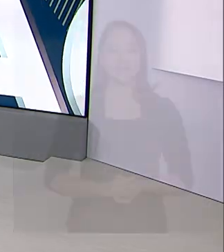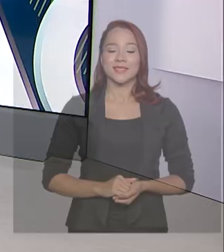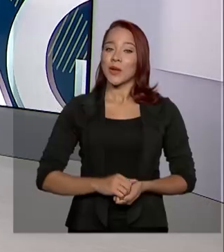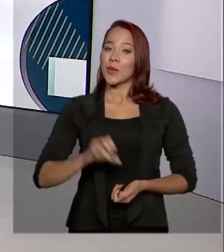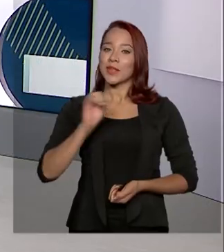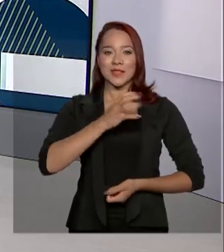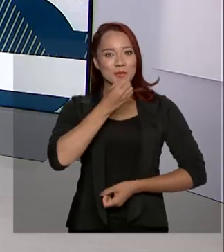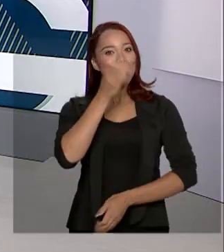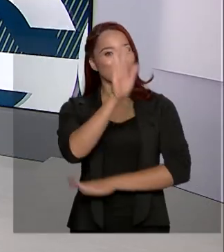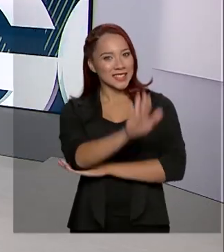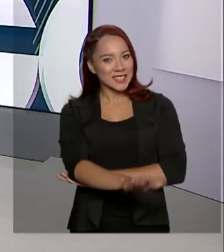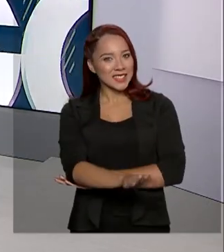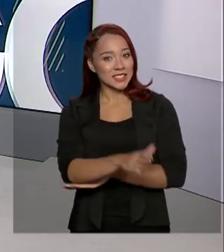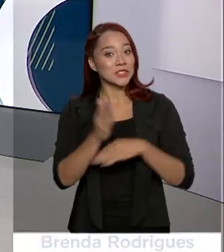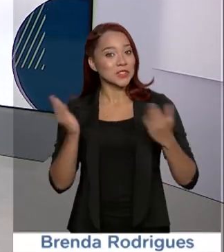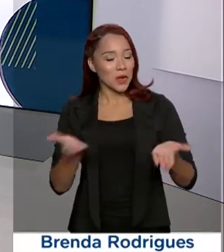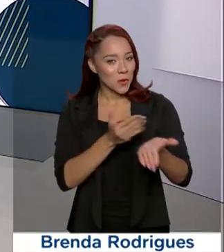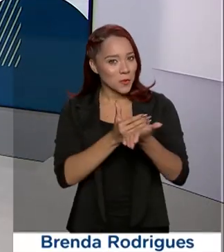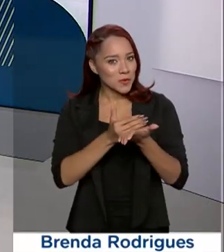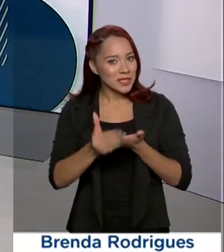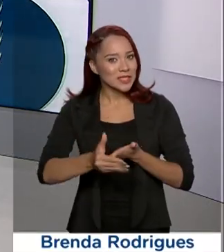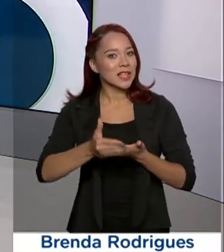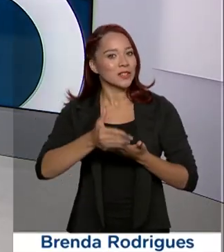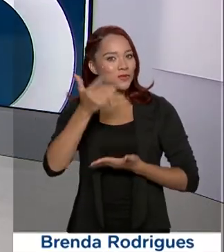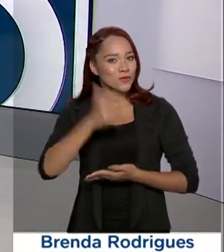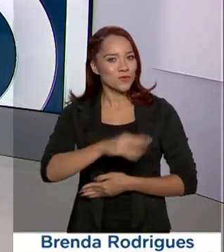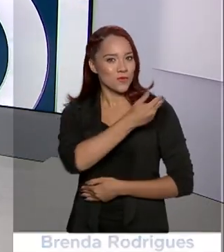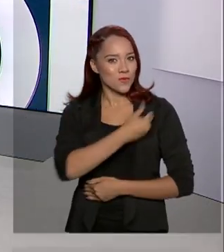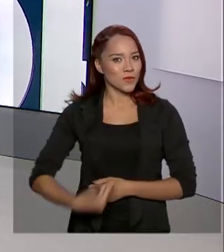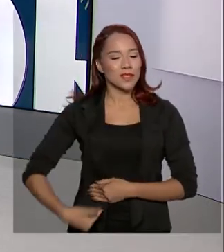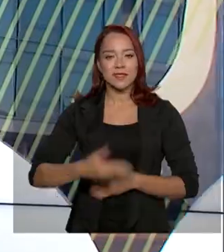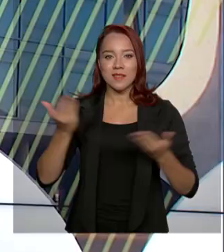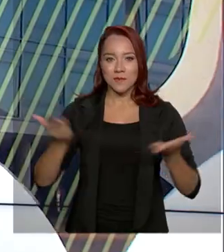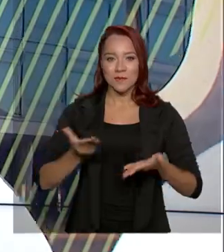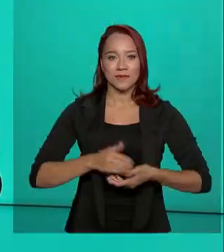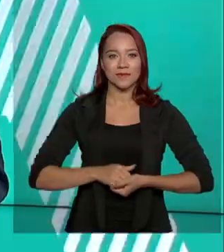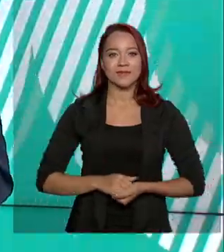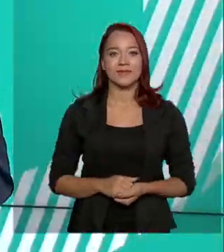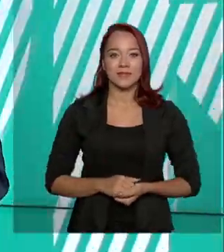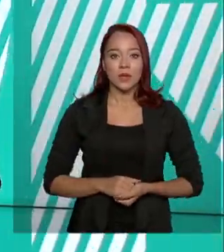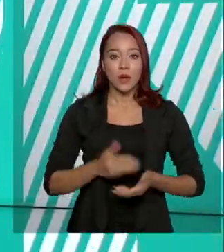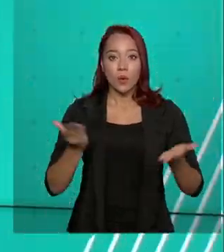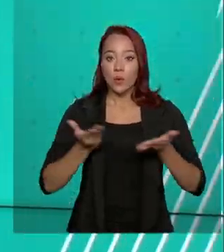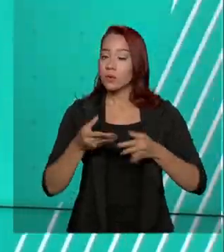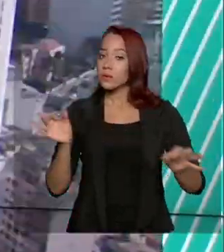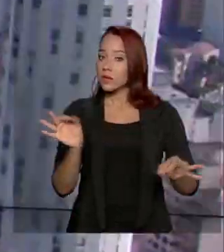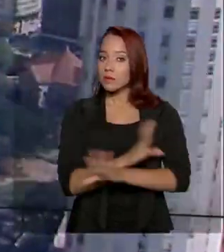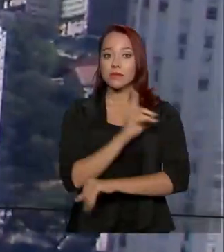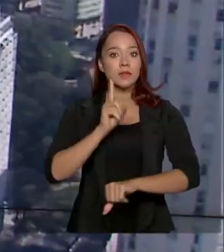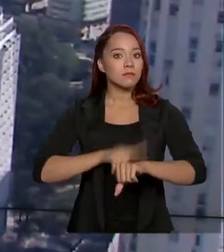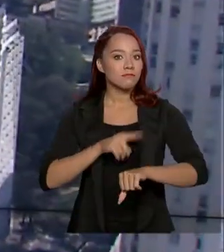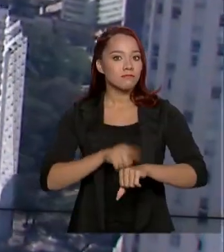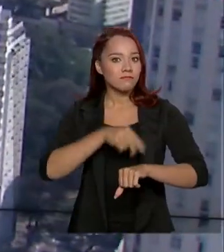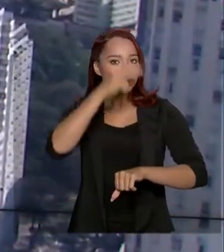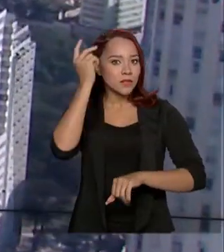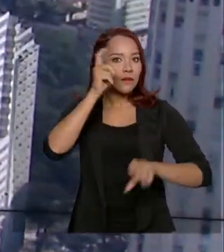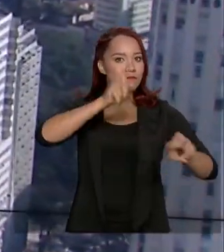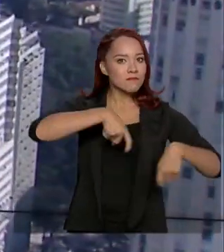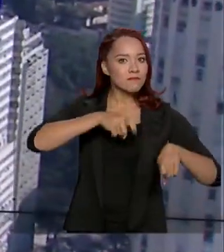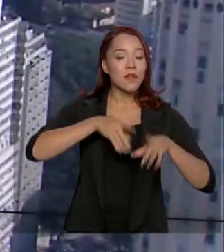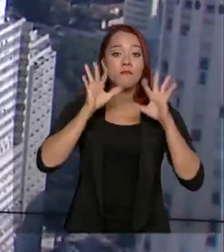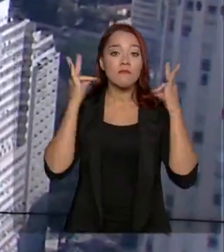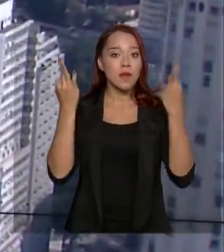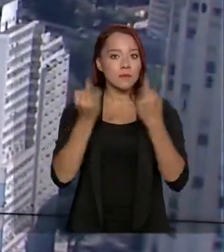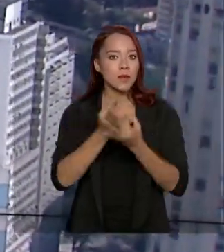Olá, boa tarde. Estamos de volta com mais uma edição do Governo Agora. Termina hoje o prazo para agricultores familiares